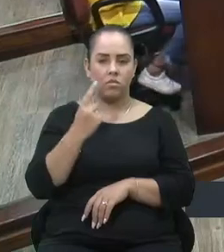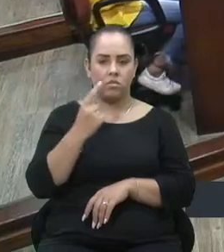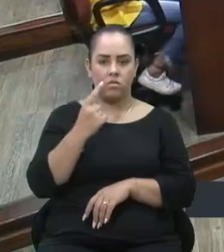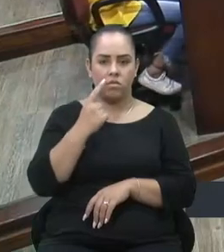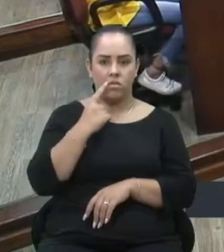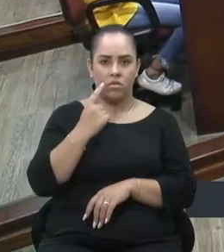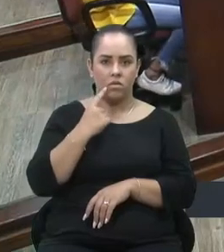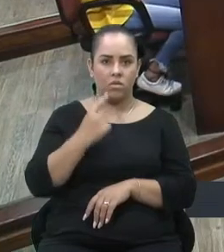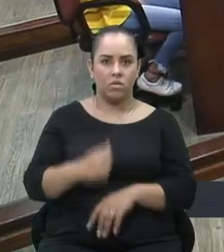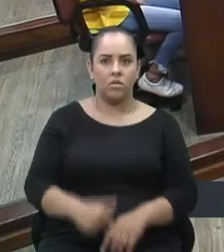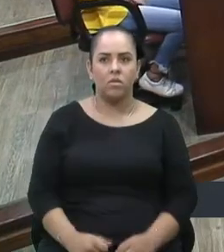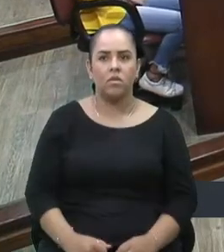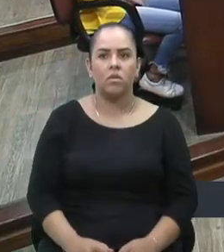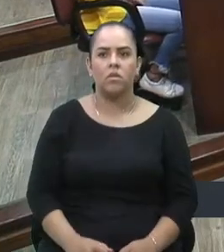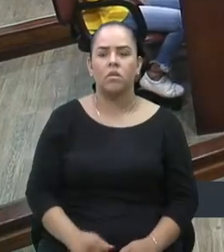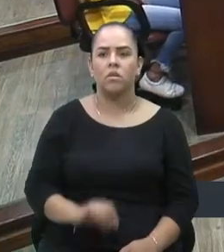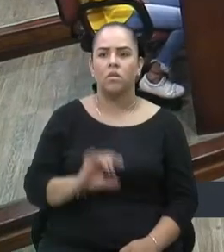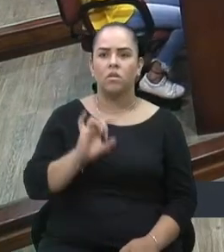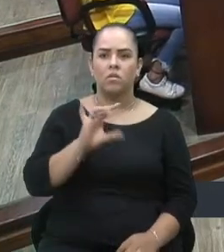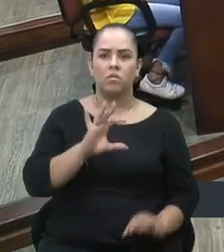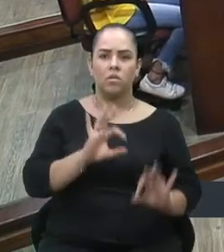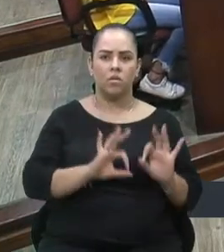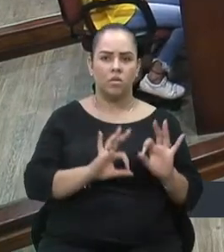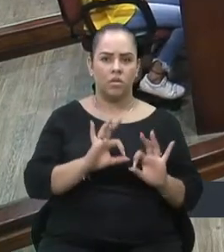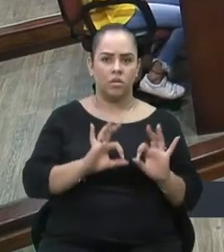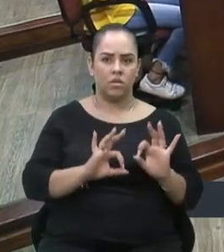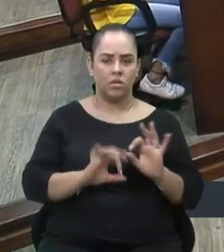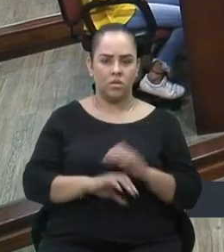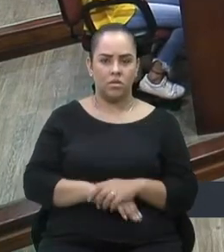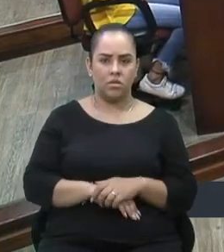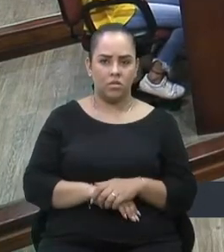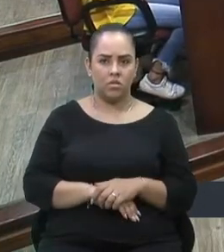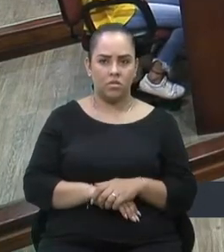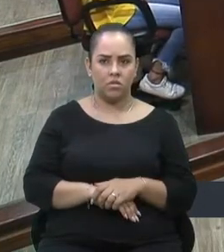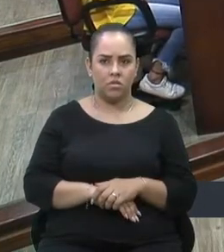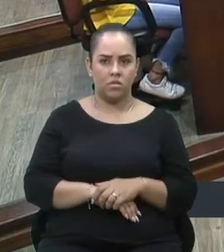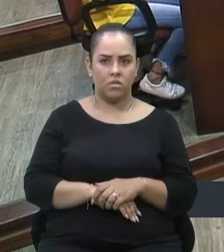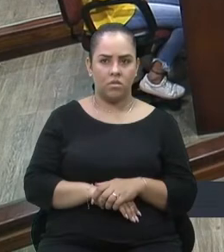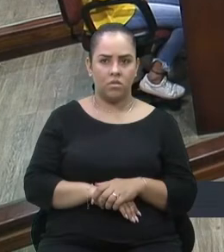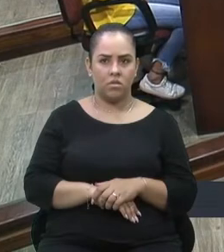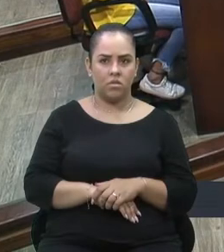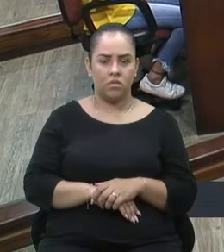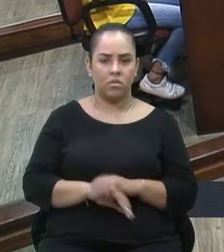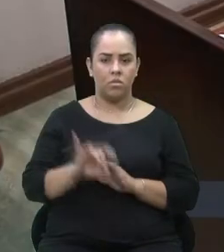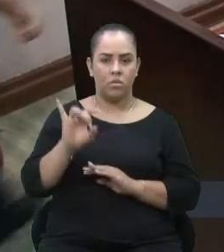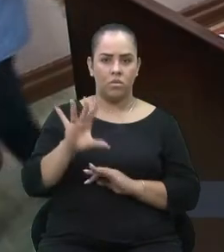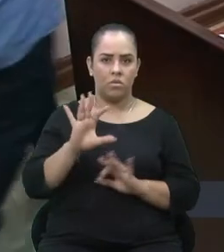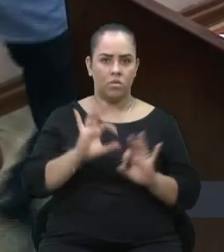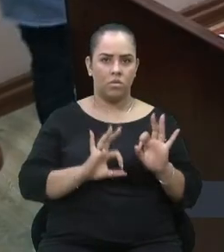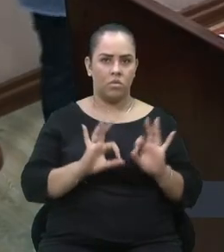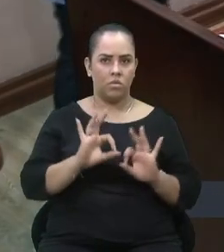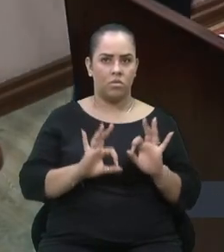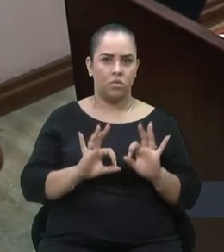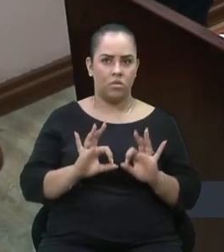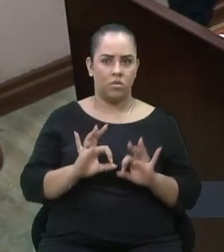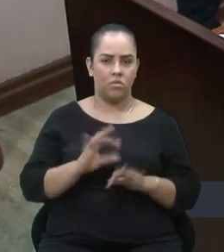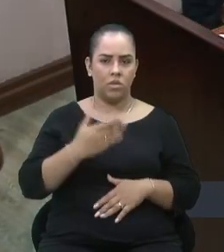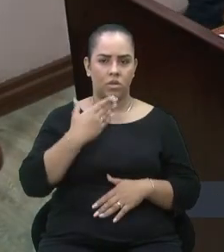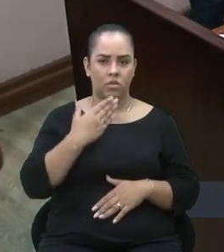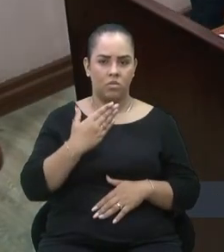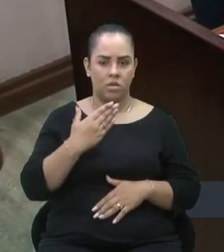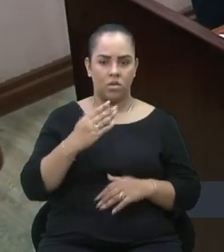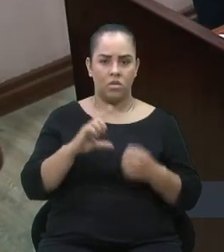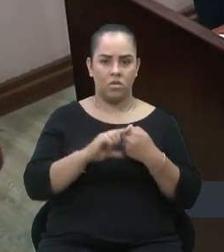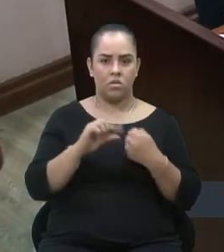Qual questão de ordem, senhora presidenta? Pois não? É só uma questão de ordem, então, invoco o artigo